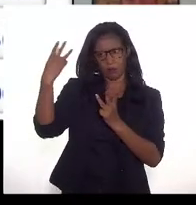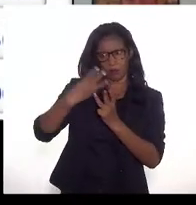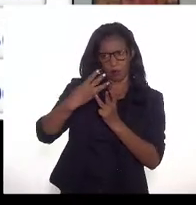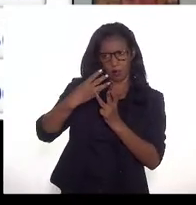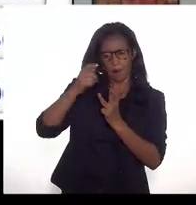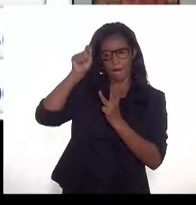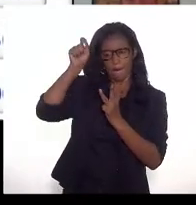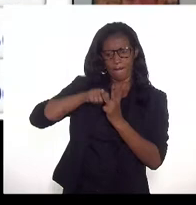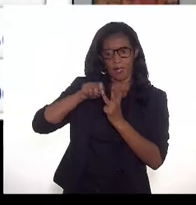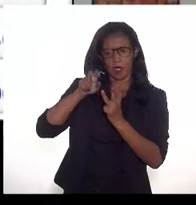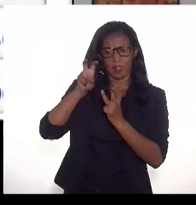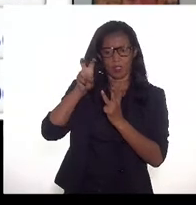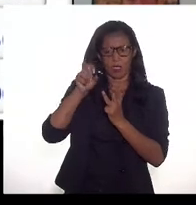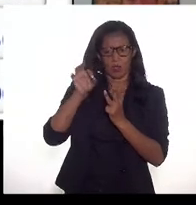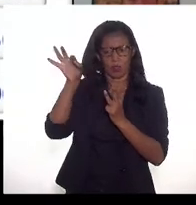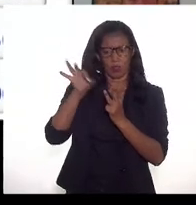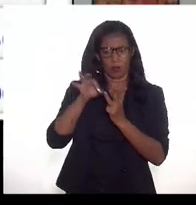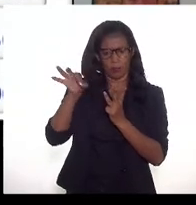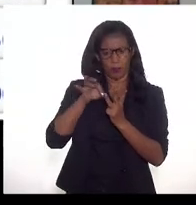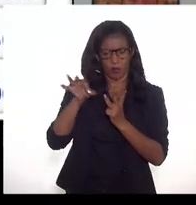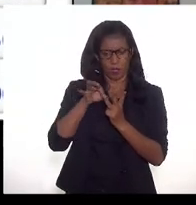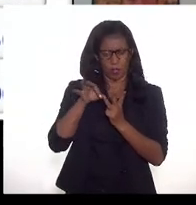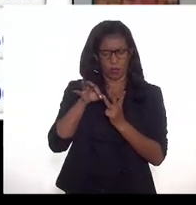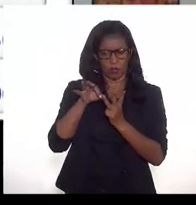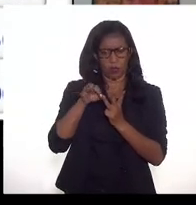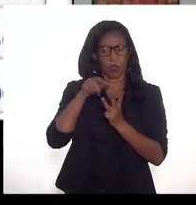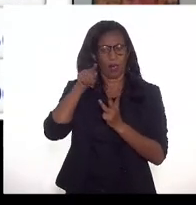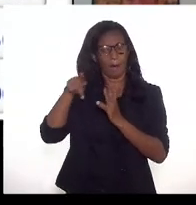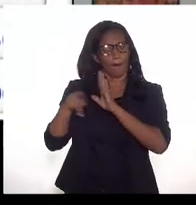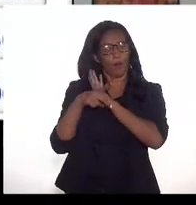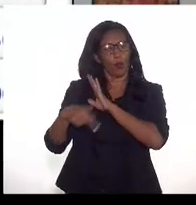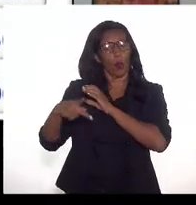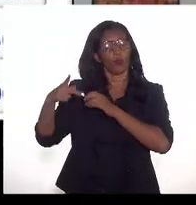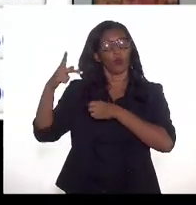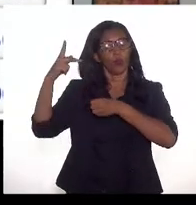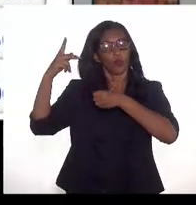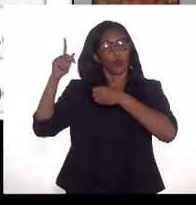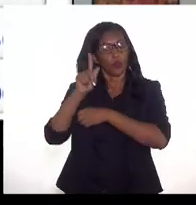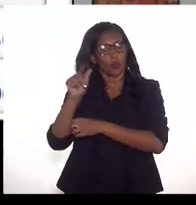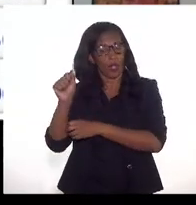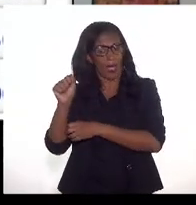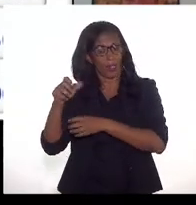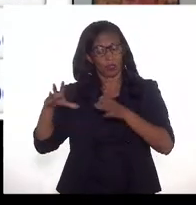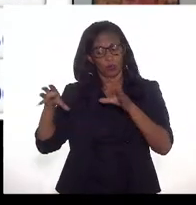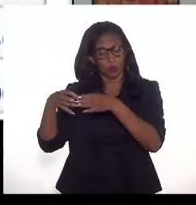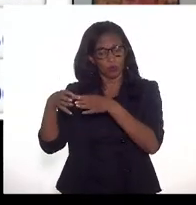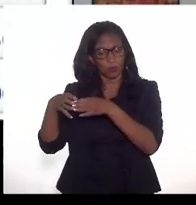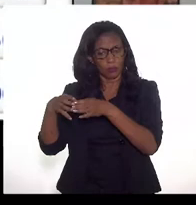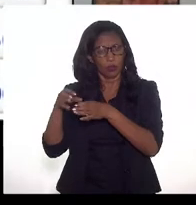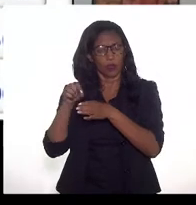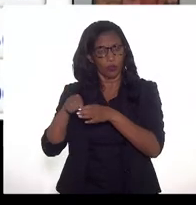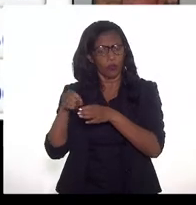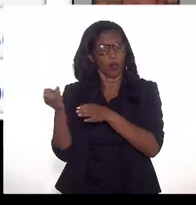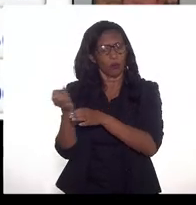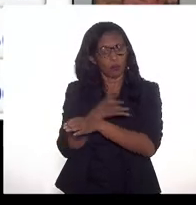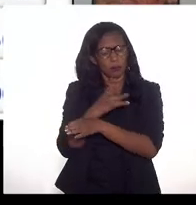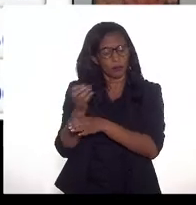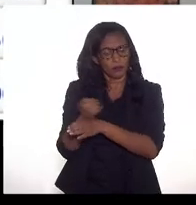forma didática, são números aleatórios que foram colocados. Então, a depreciação do